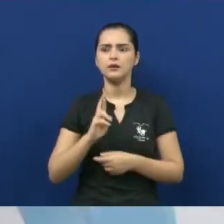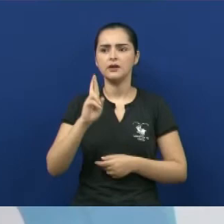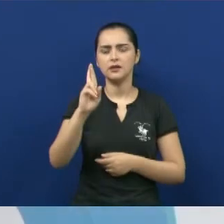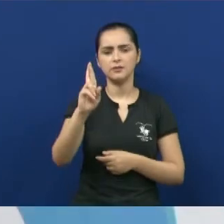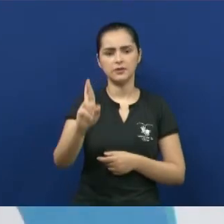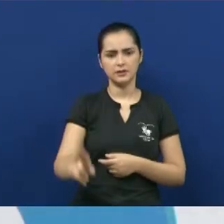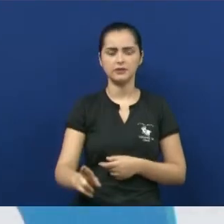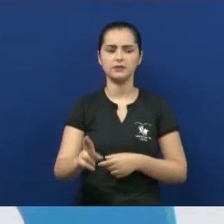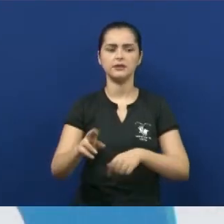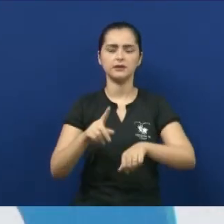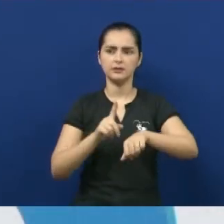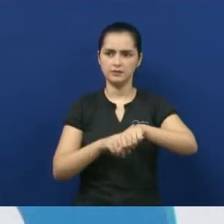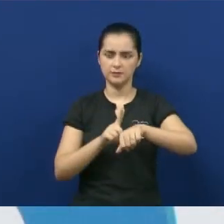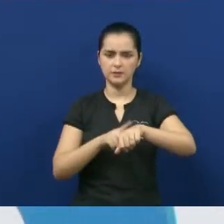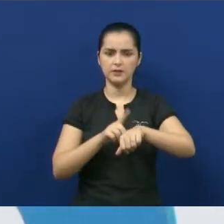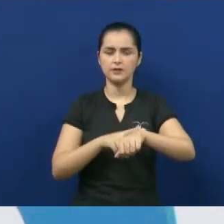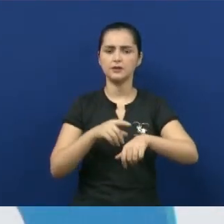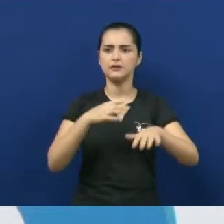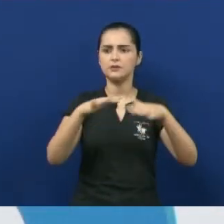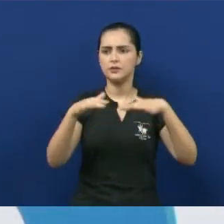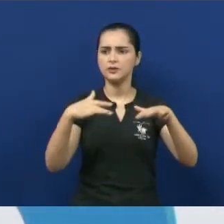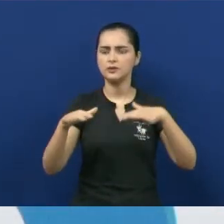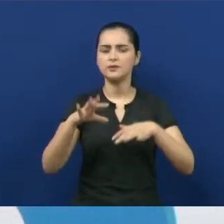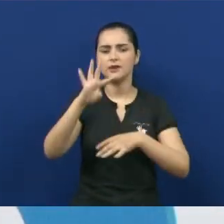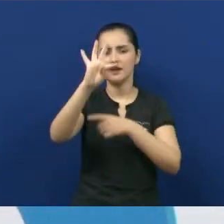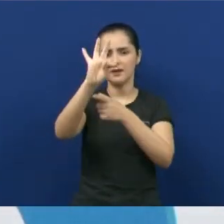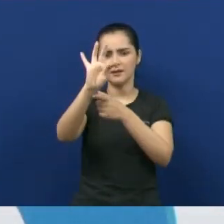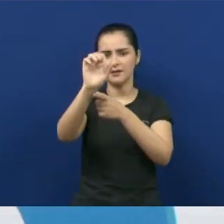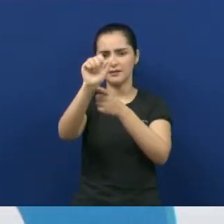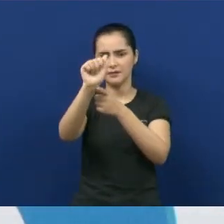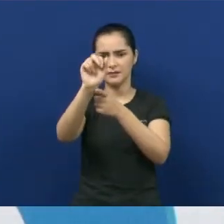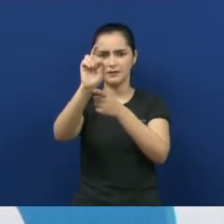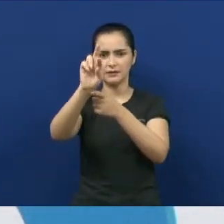fase do modernismo. A Tarsila do Amaral.